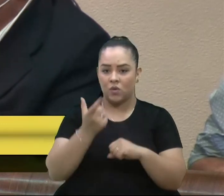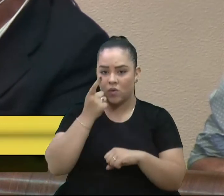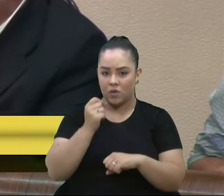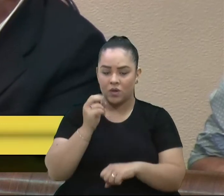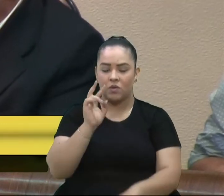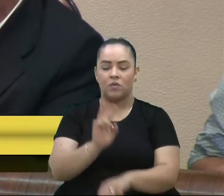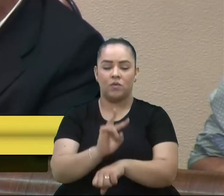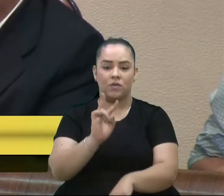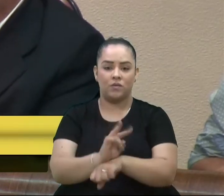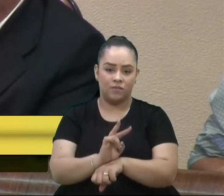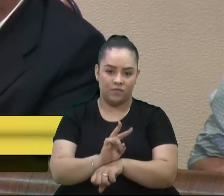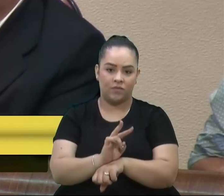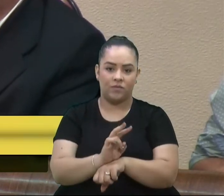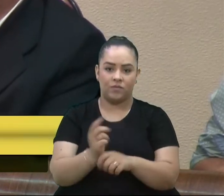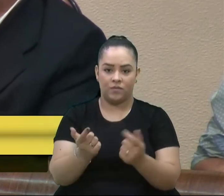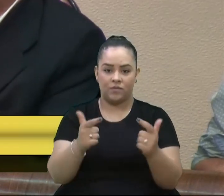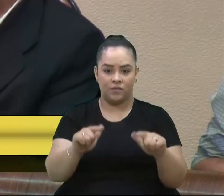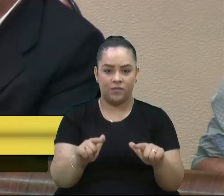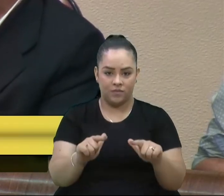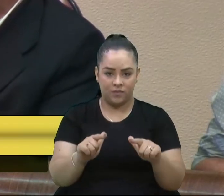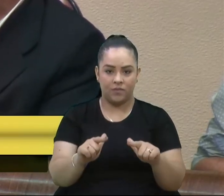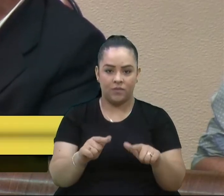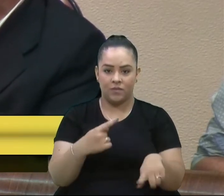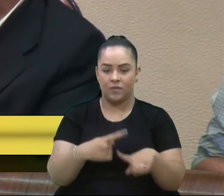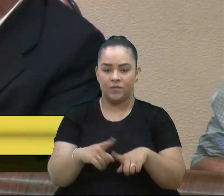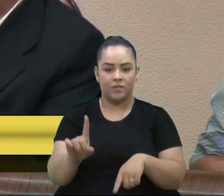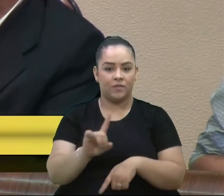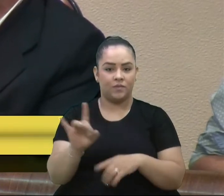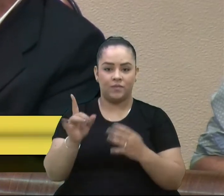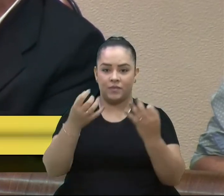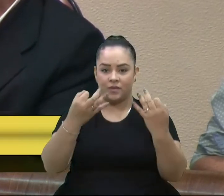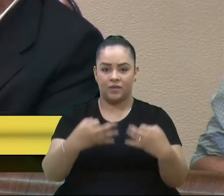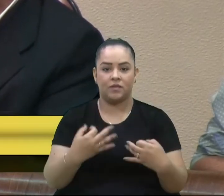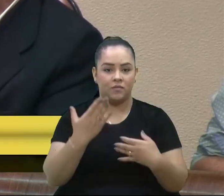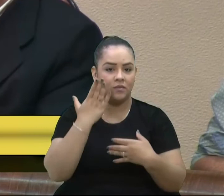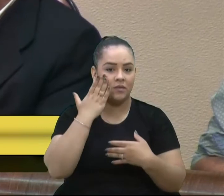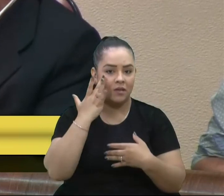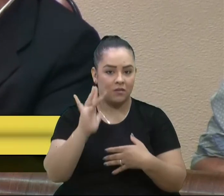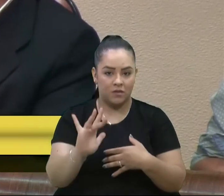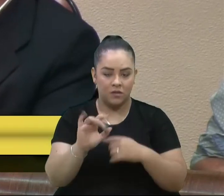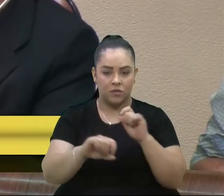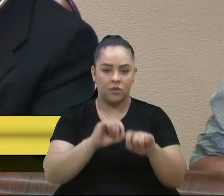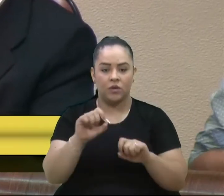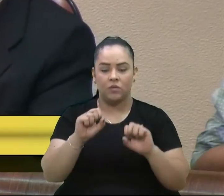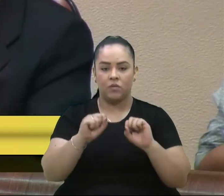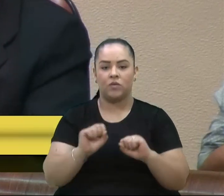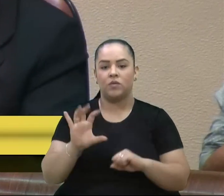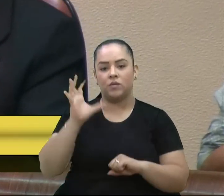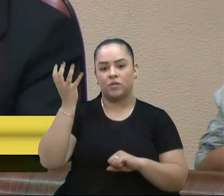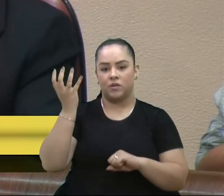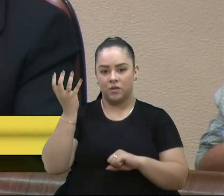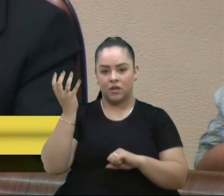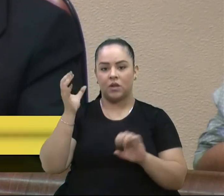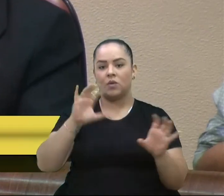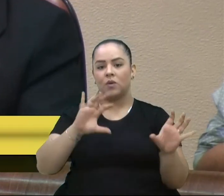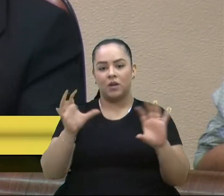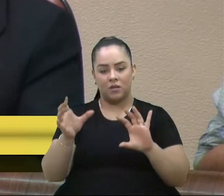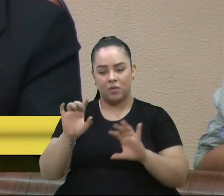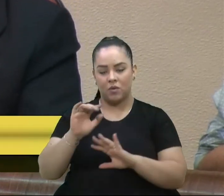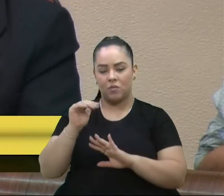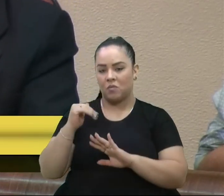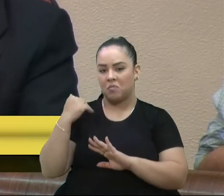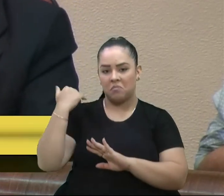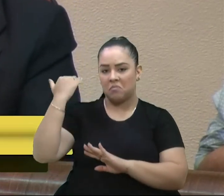esses negócios. pela incerteza do que o clima pode oferecer nos próximos, nessa próxima